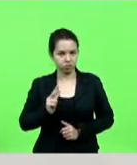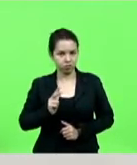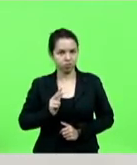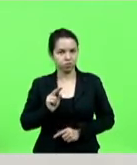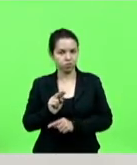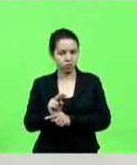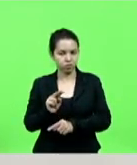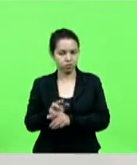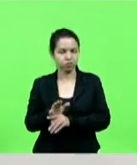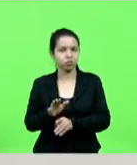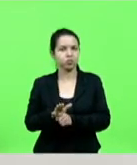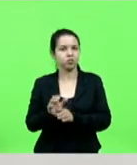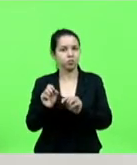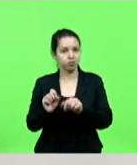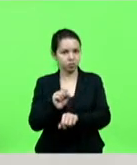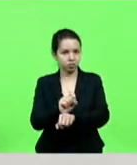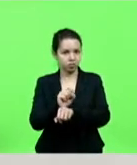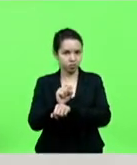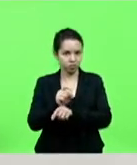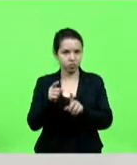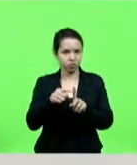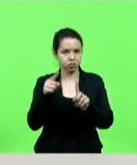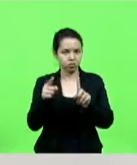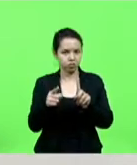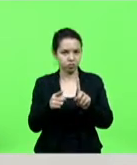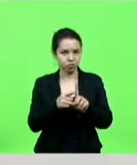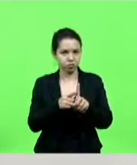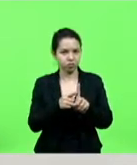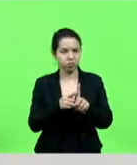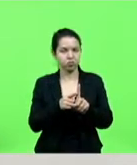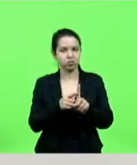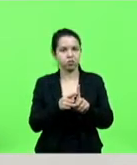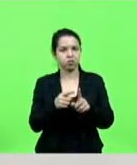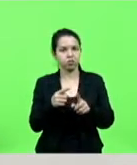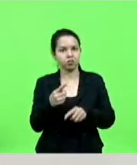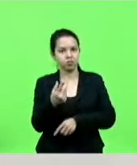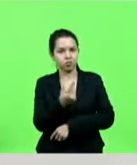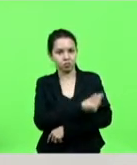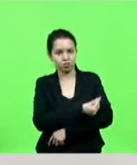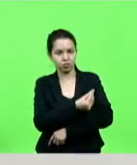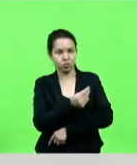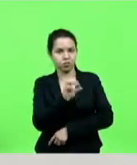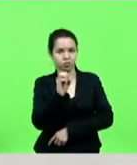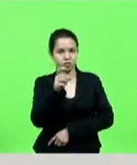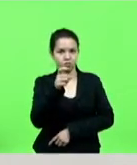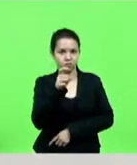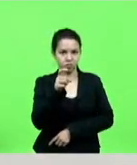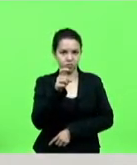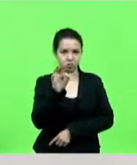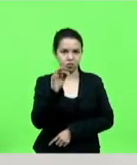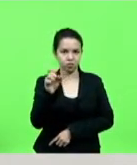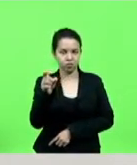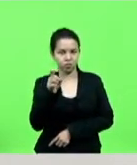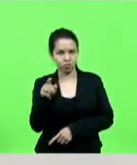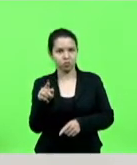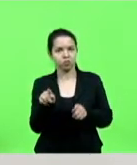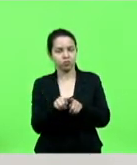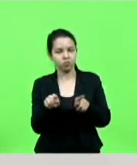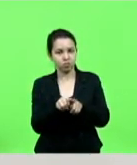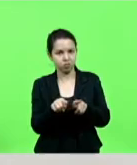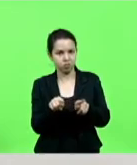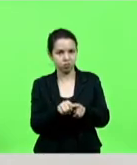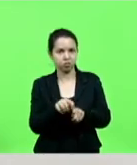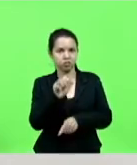vacinação de gestantes contra que estavam recebendo a Oxford e a AstraZeneca, o Ministério da Saúde